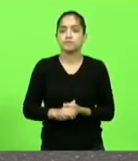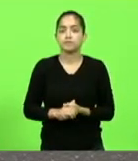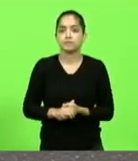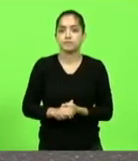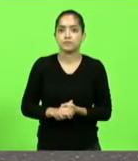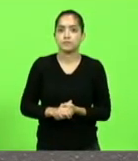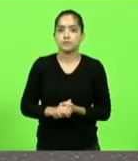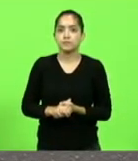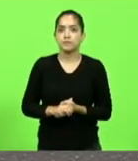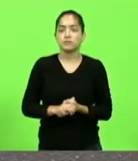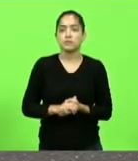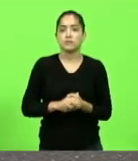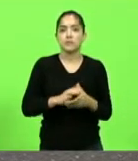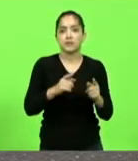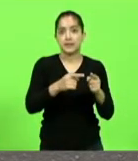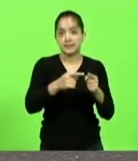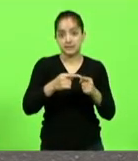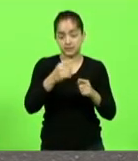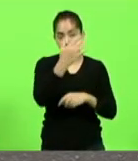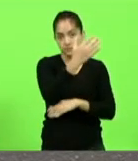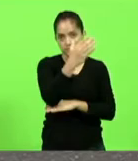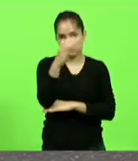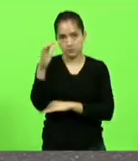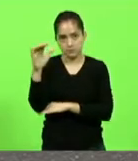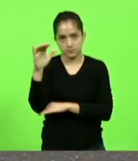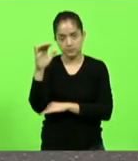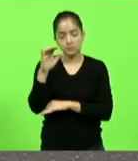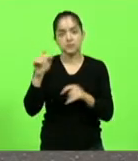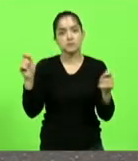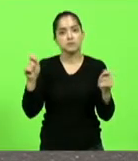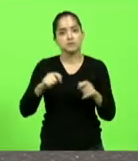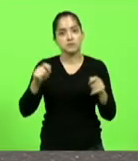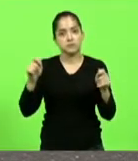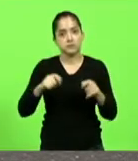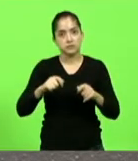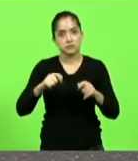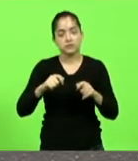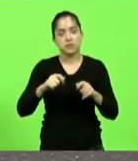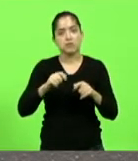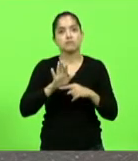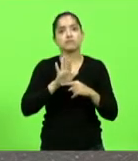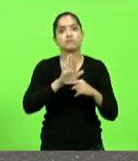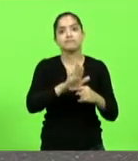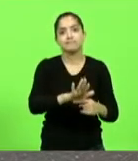licença ambiental já concedida